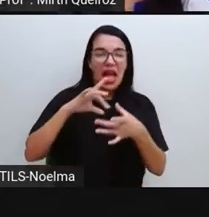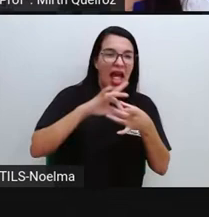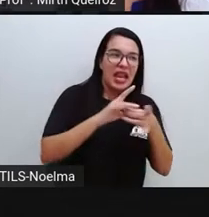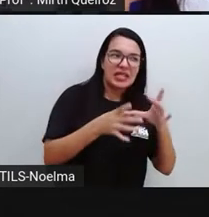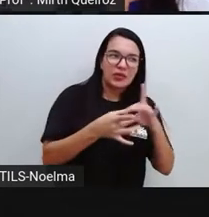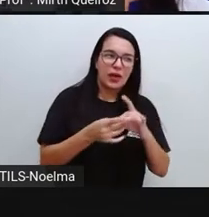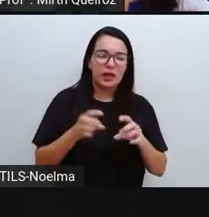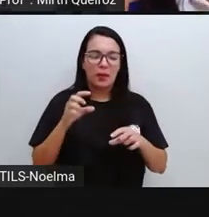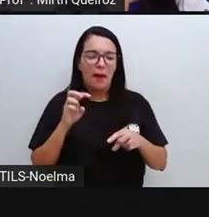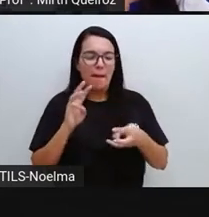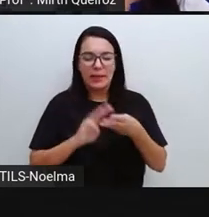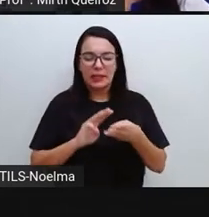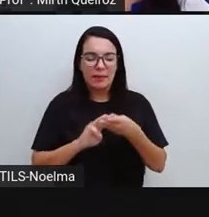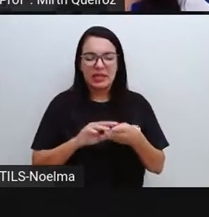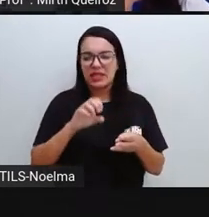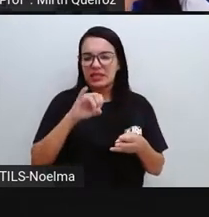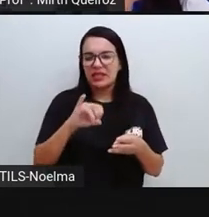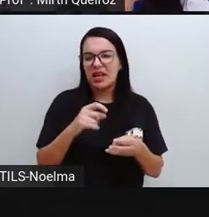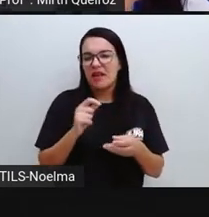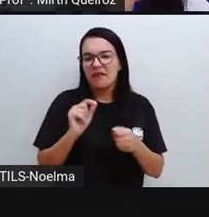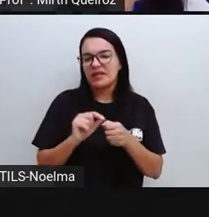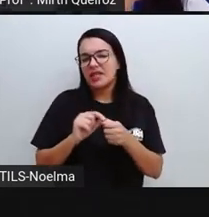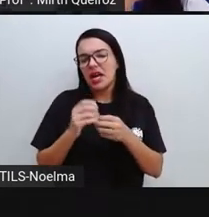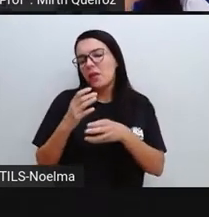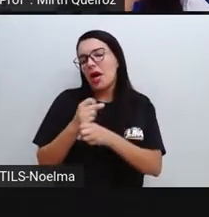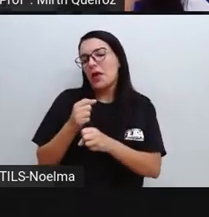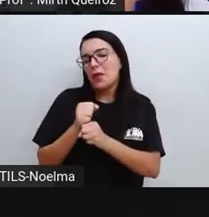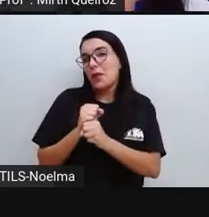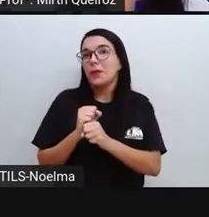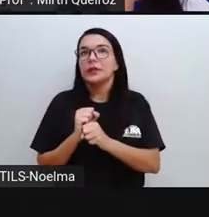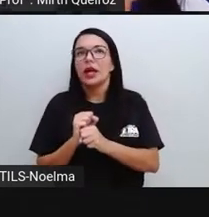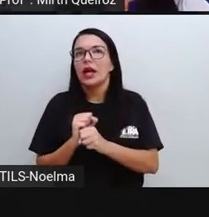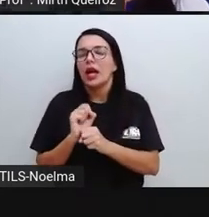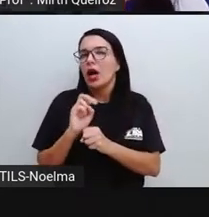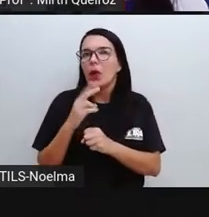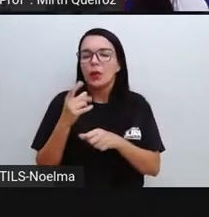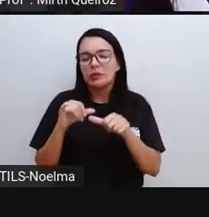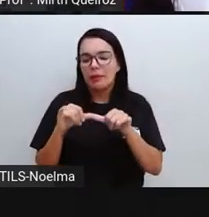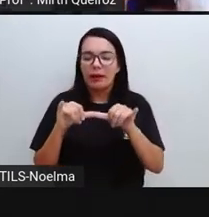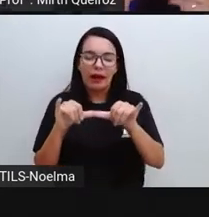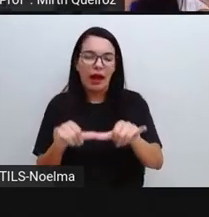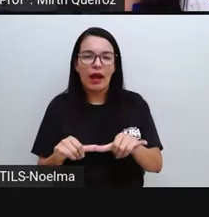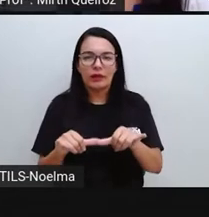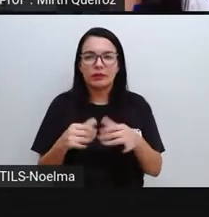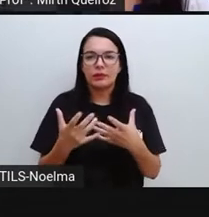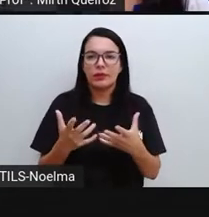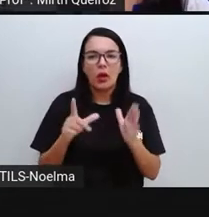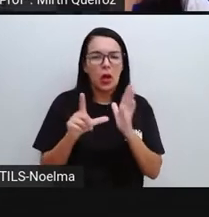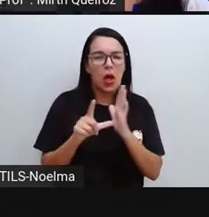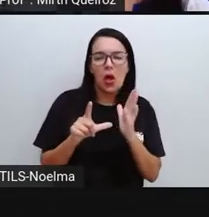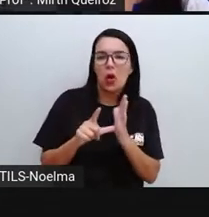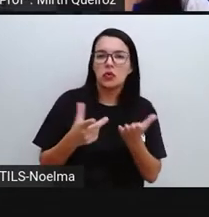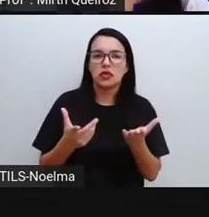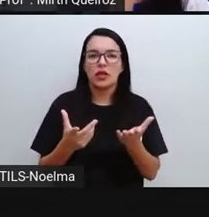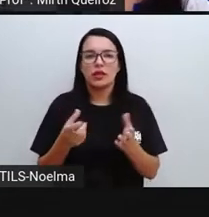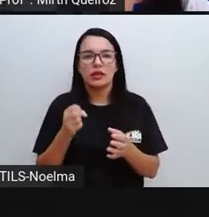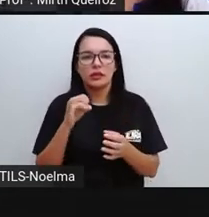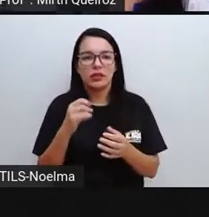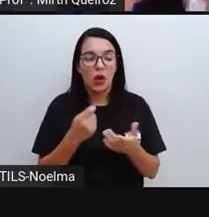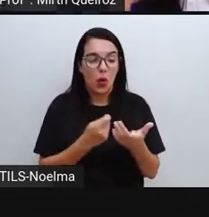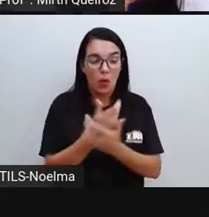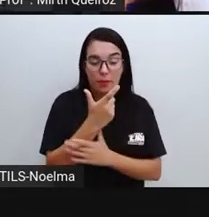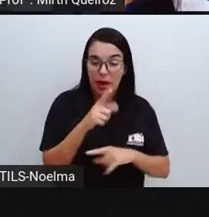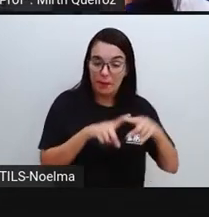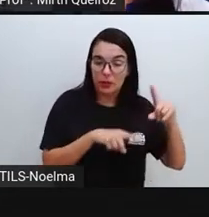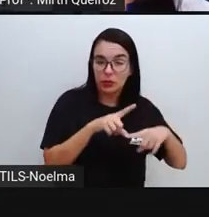gente vai no supermercado, quando a gente vai em uma loja, mas ela está em tudo. Realmente, quando a vai no supermercado, quando a gente vai em uma loja comprar um produto, né?